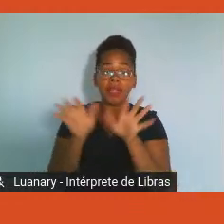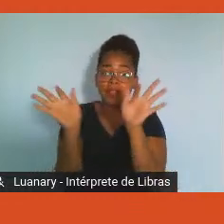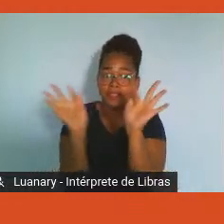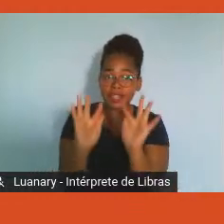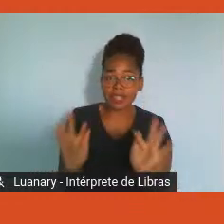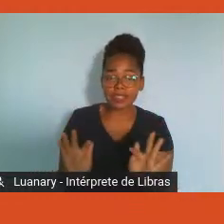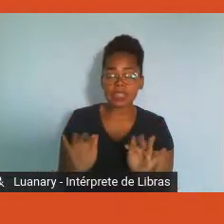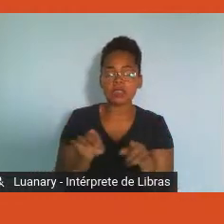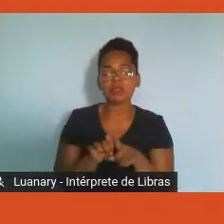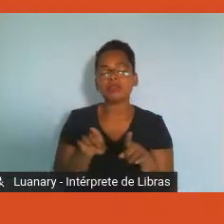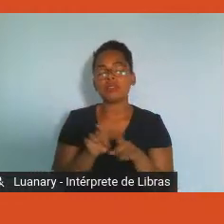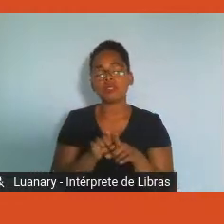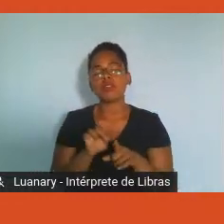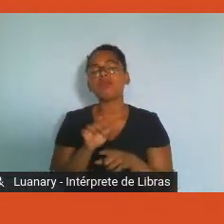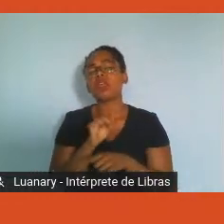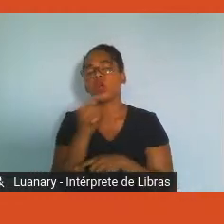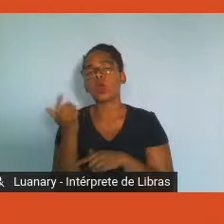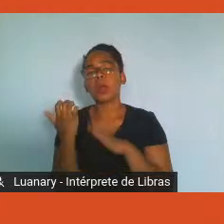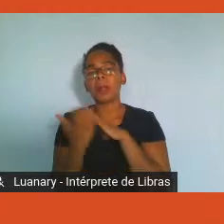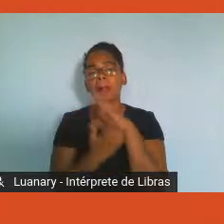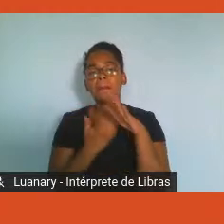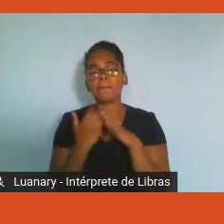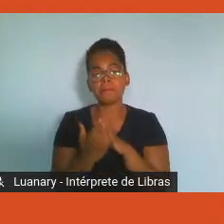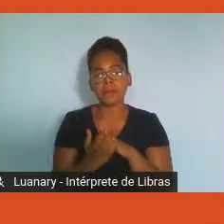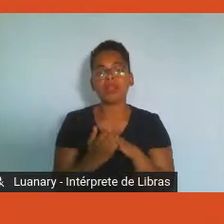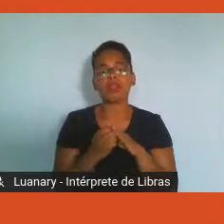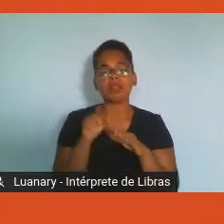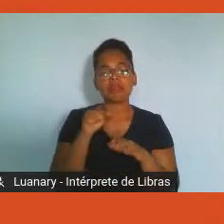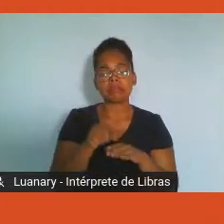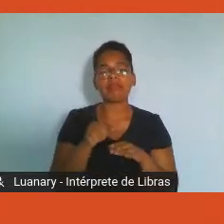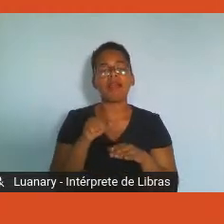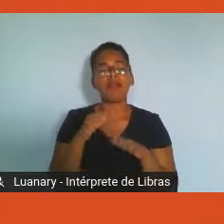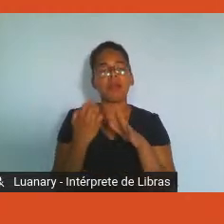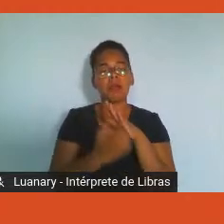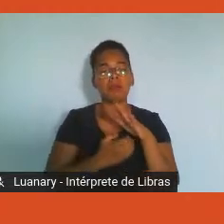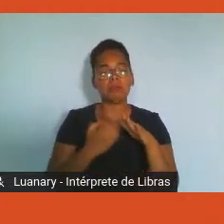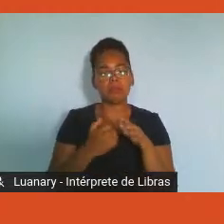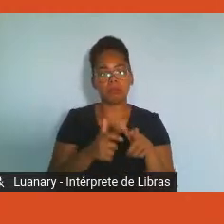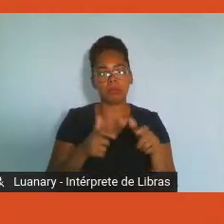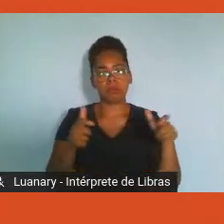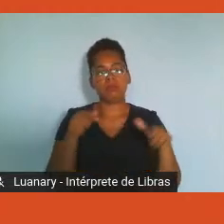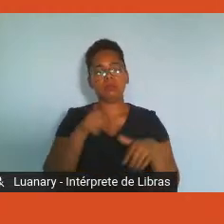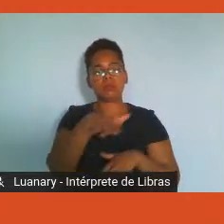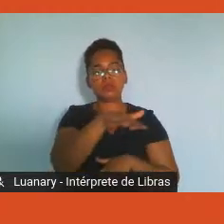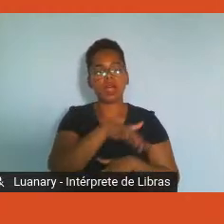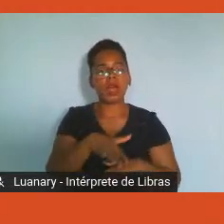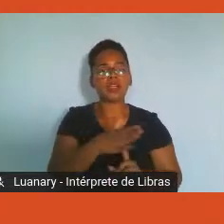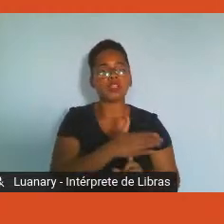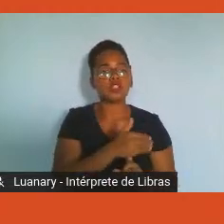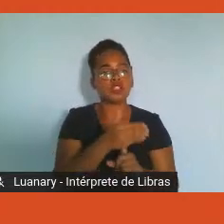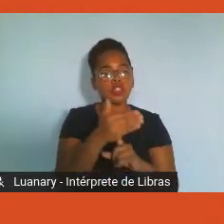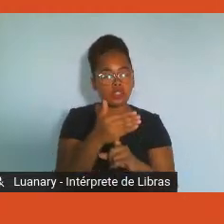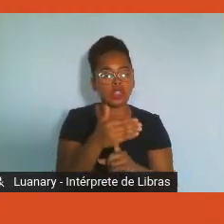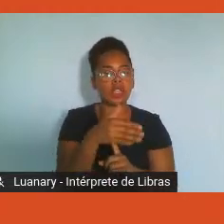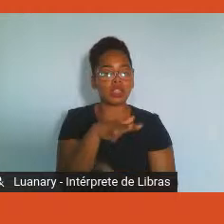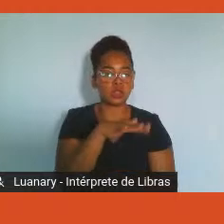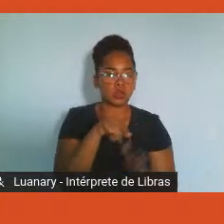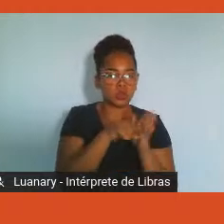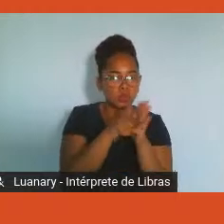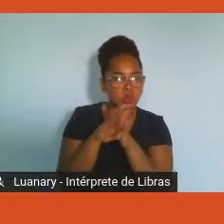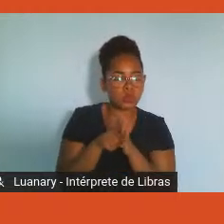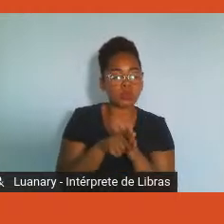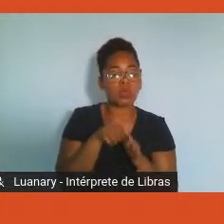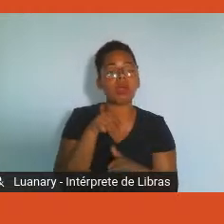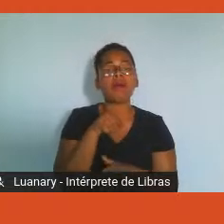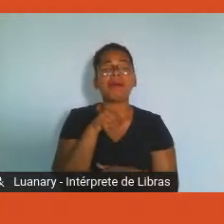também como exemplo é a Semesforce, é uma multinacional de tecnologia, e essa área lá se chama sucesso do